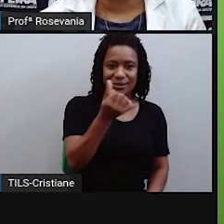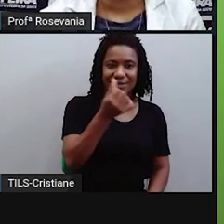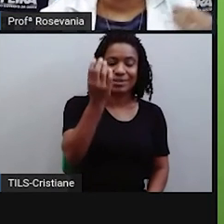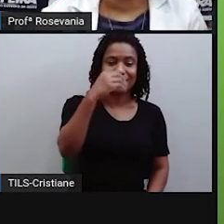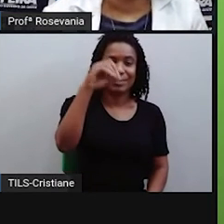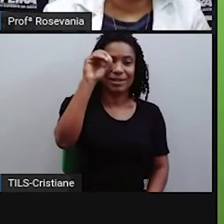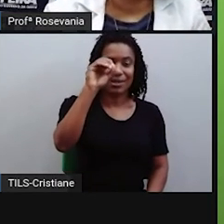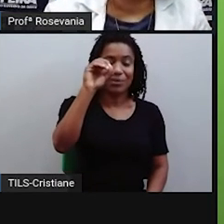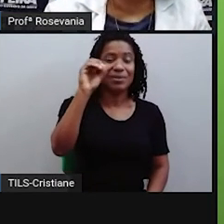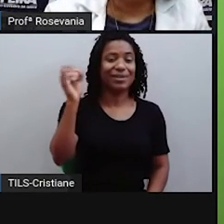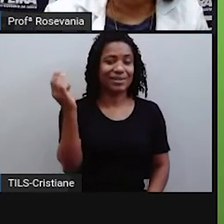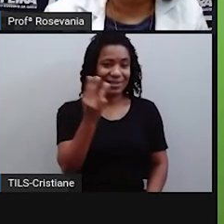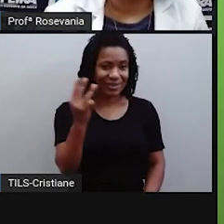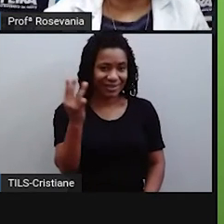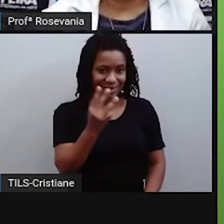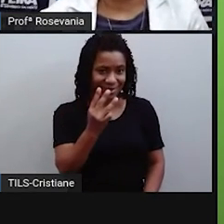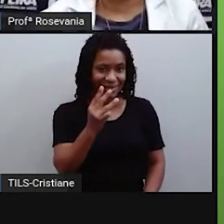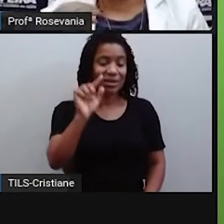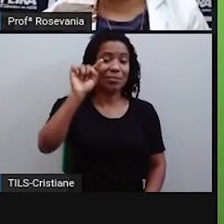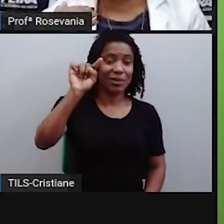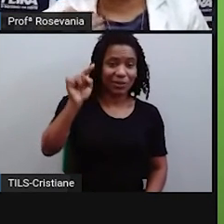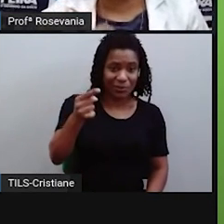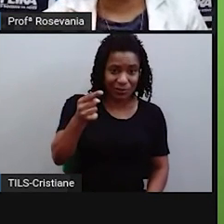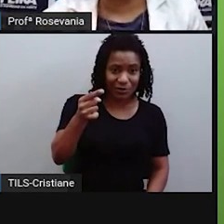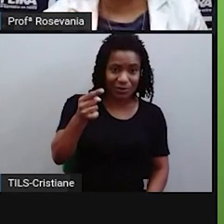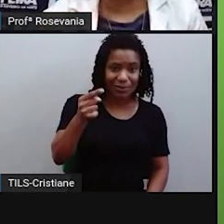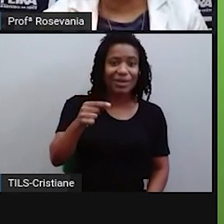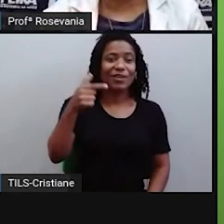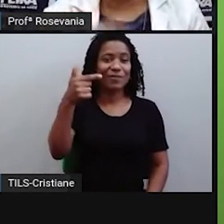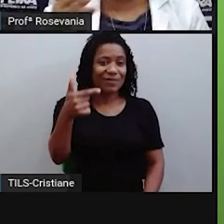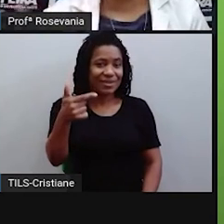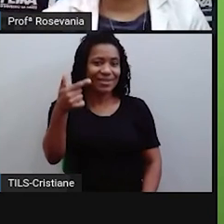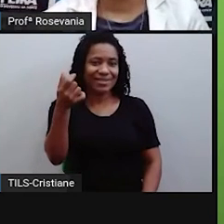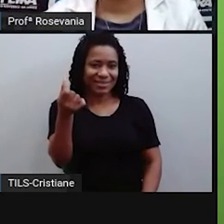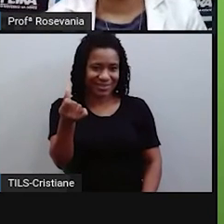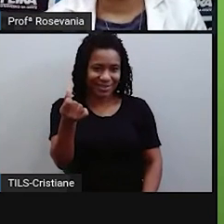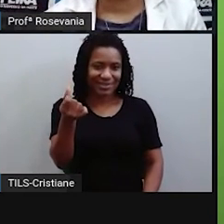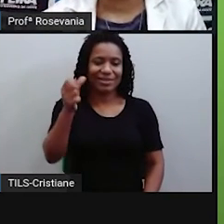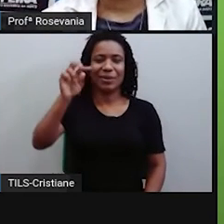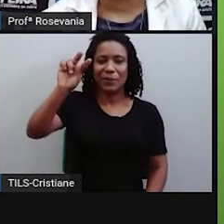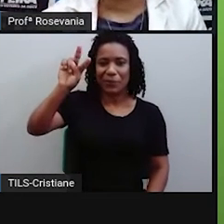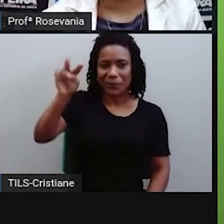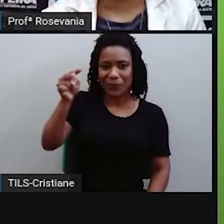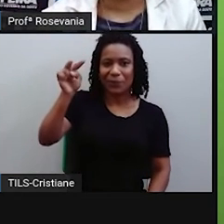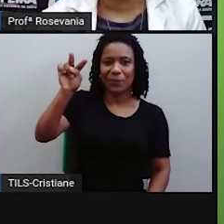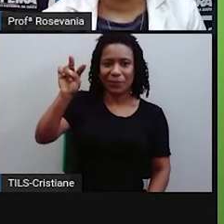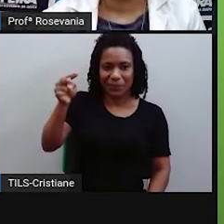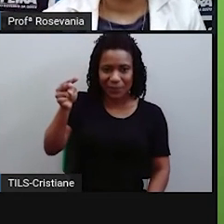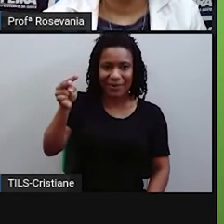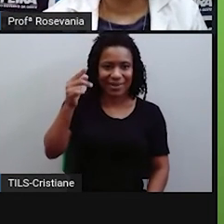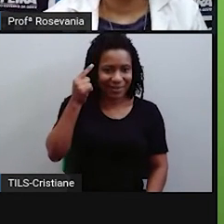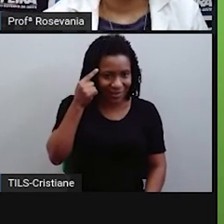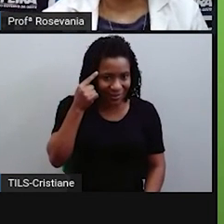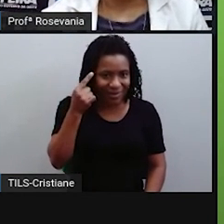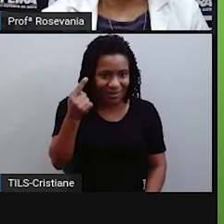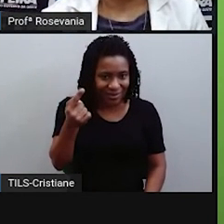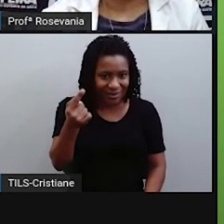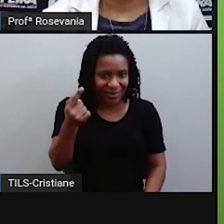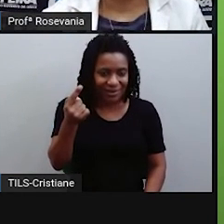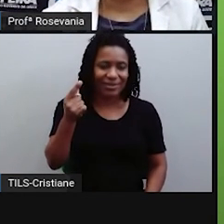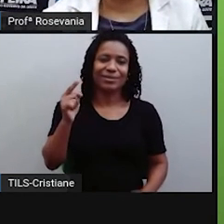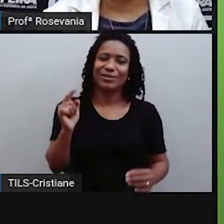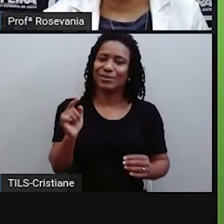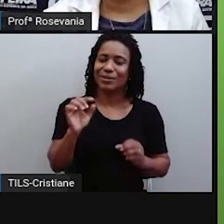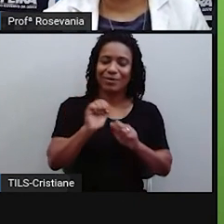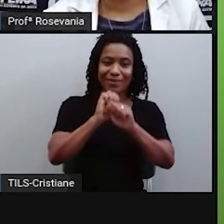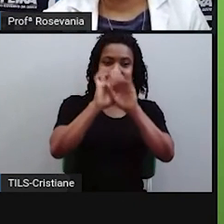minutos e 20 segundos, eu colocaria o 20 e esses dois tracinhos aí em cima, certo? só